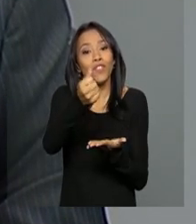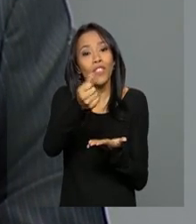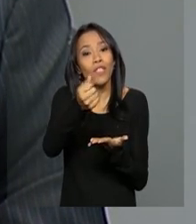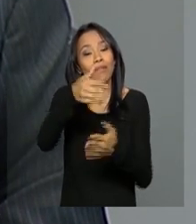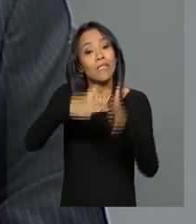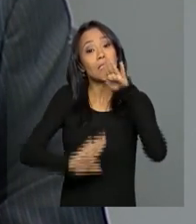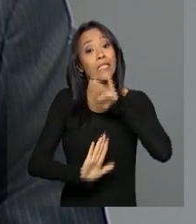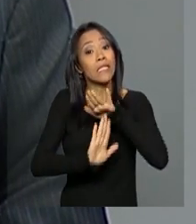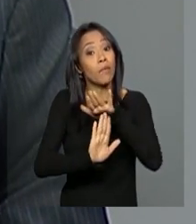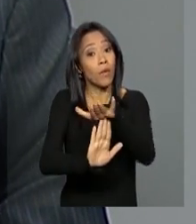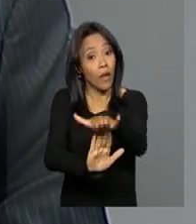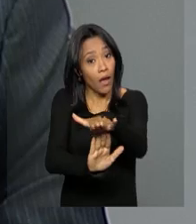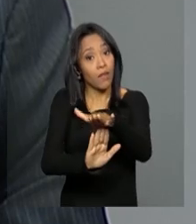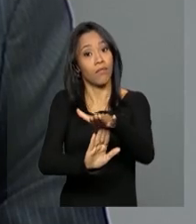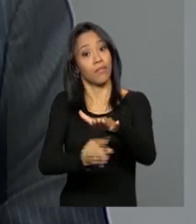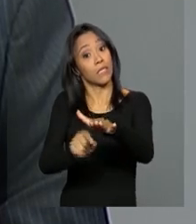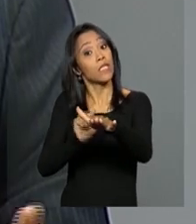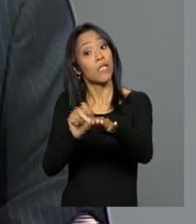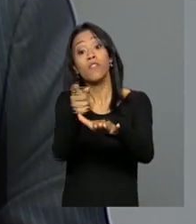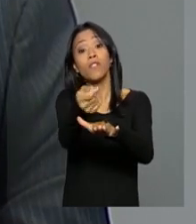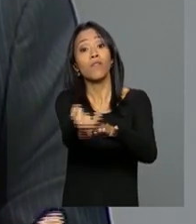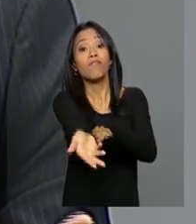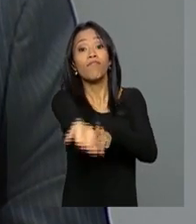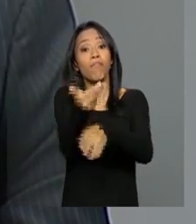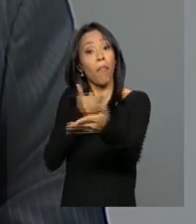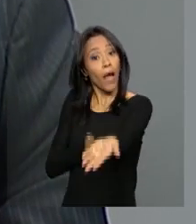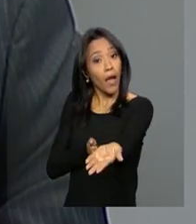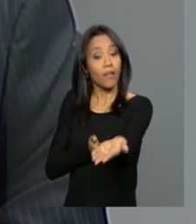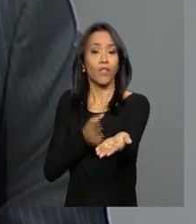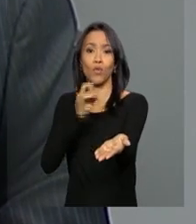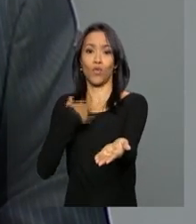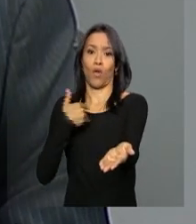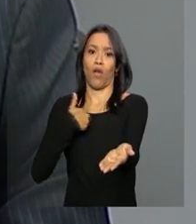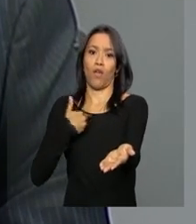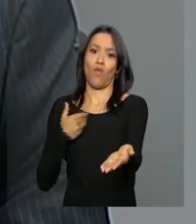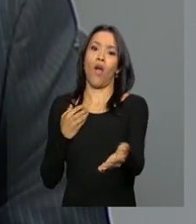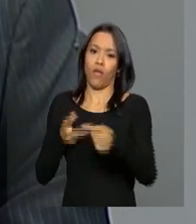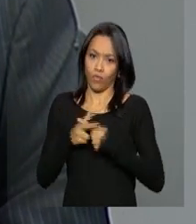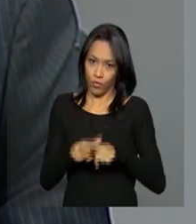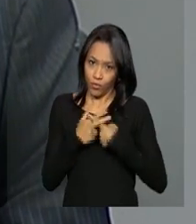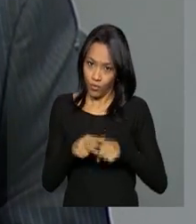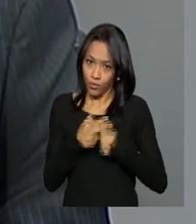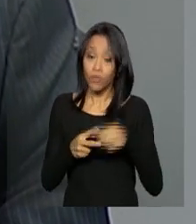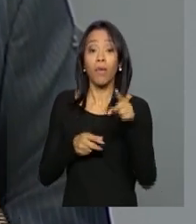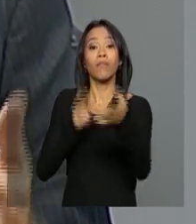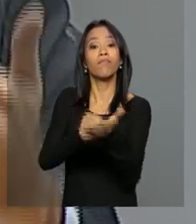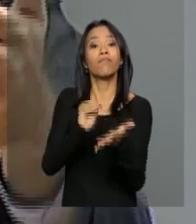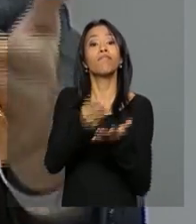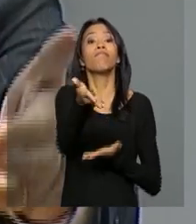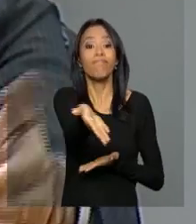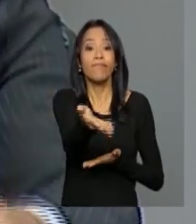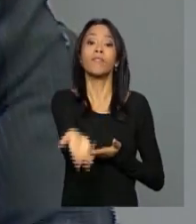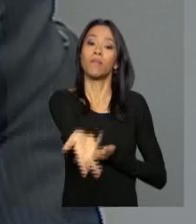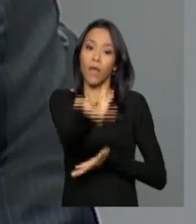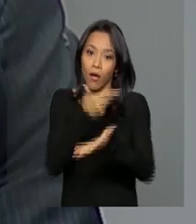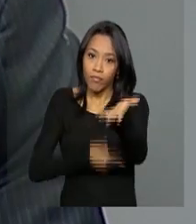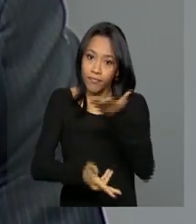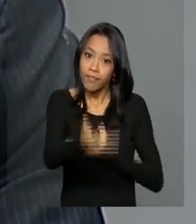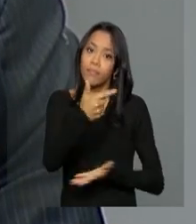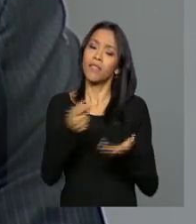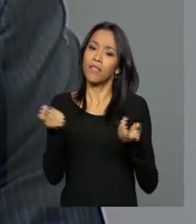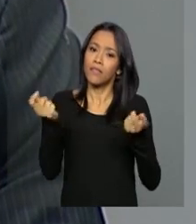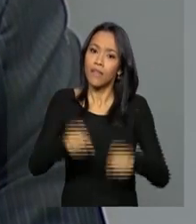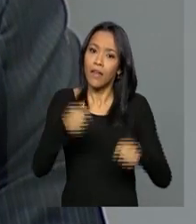troca de contrapartidas para que você não só faça o ajuste necessário de curto prazo, mas que você saia dessa situação